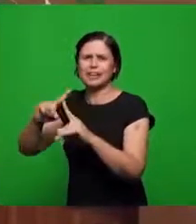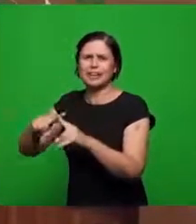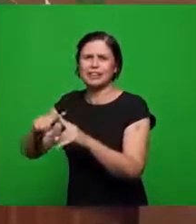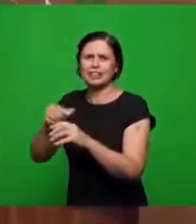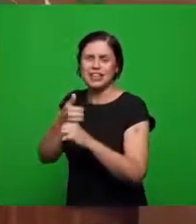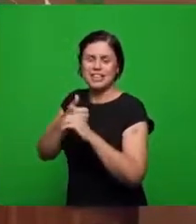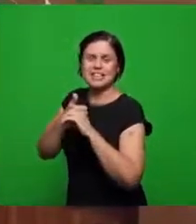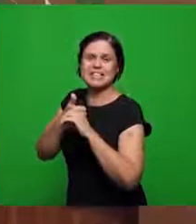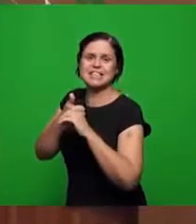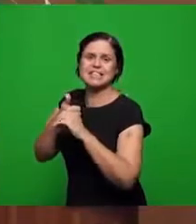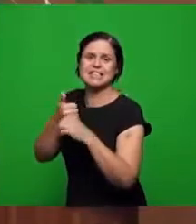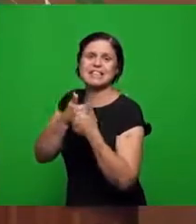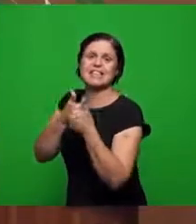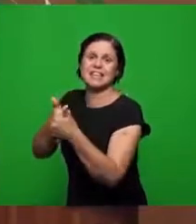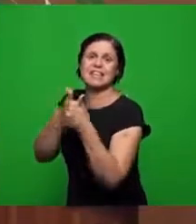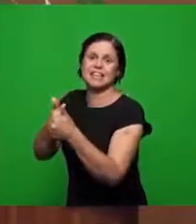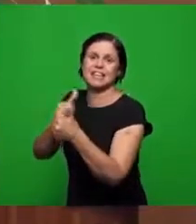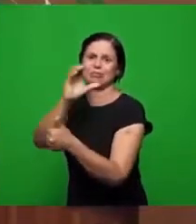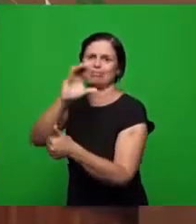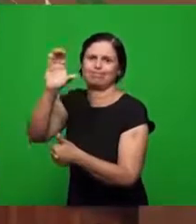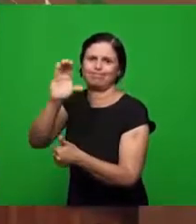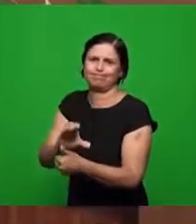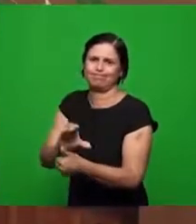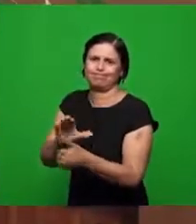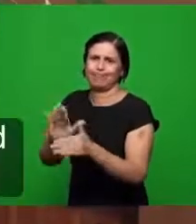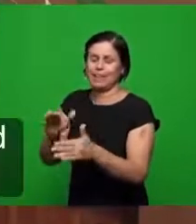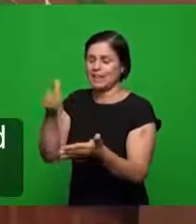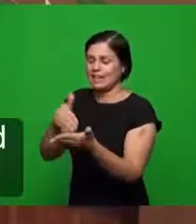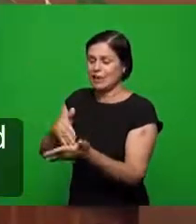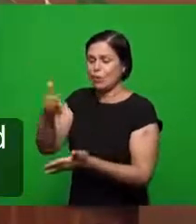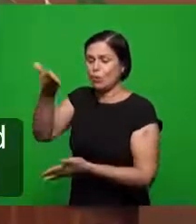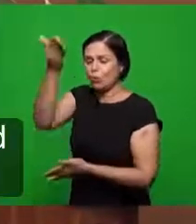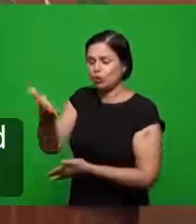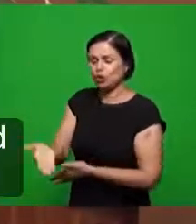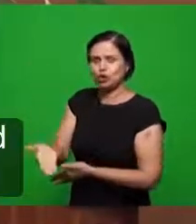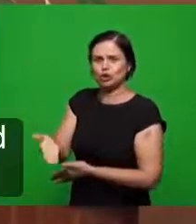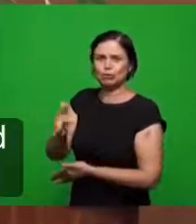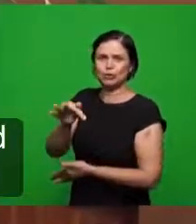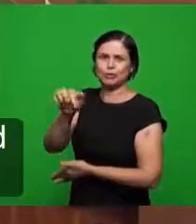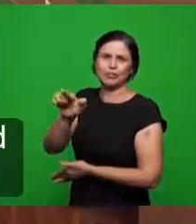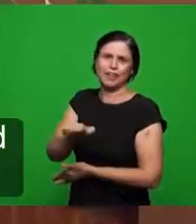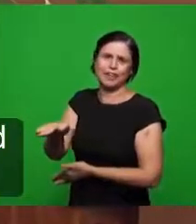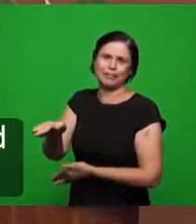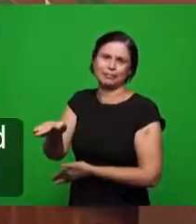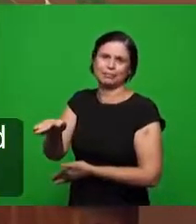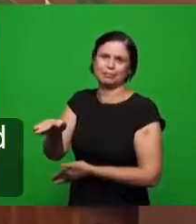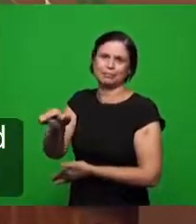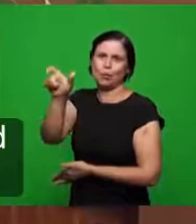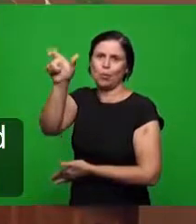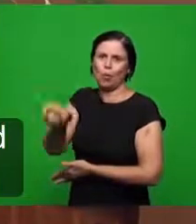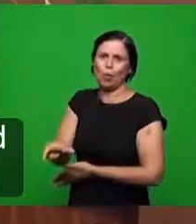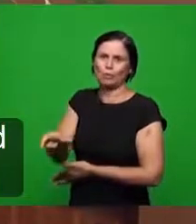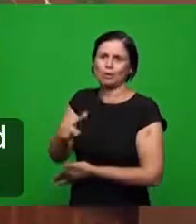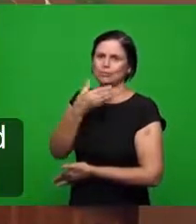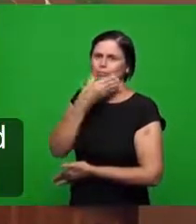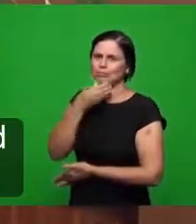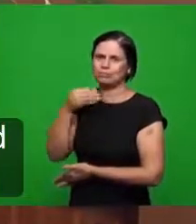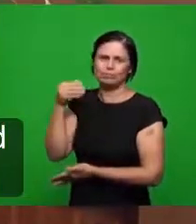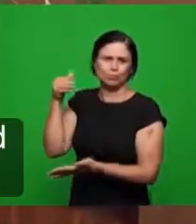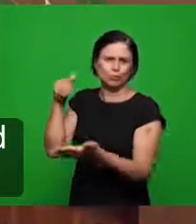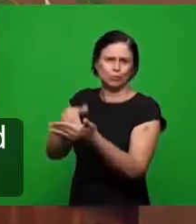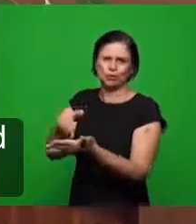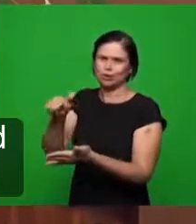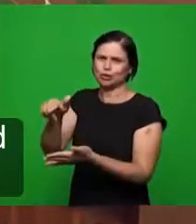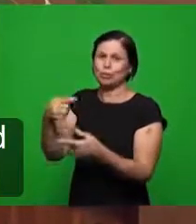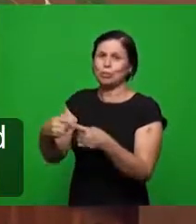que era a vida ela morre para dar lugar ao exterior dar lugar às coisas